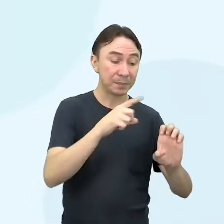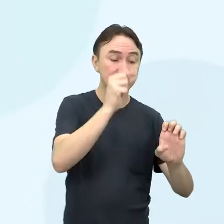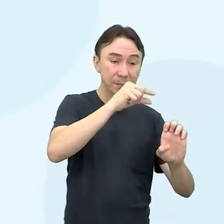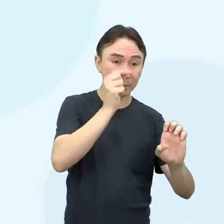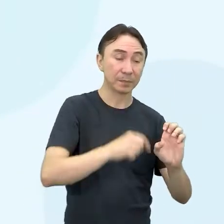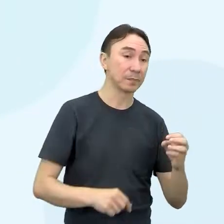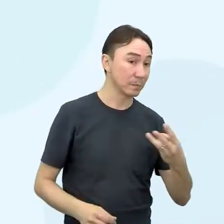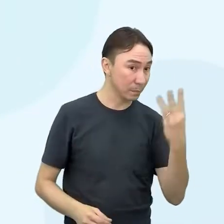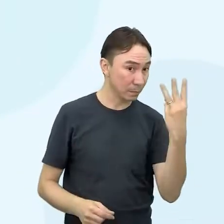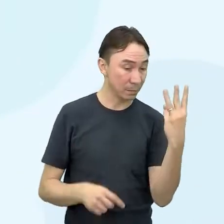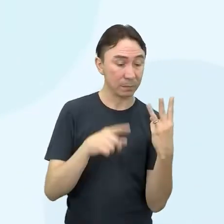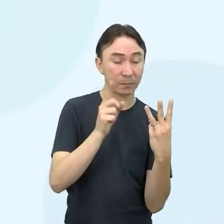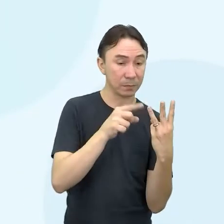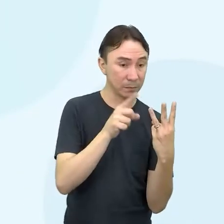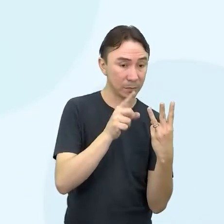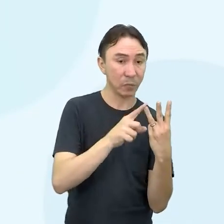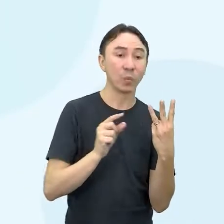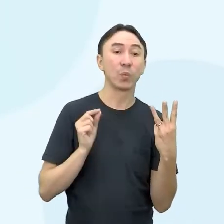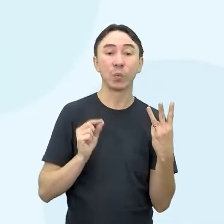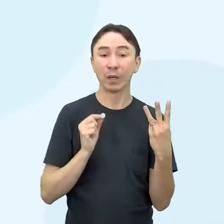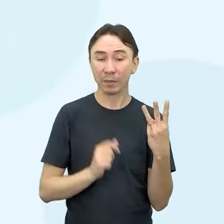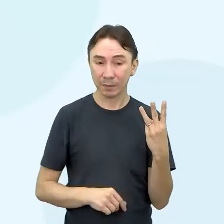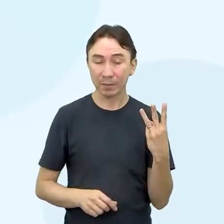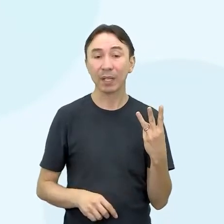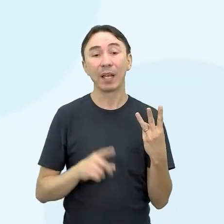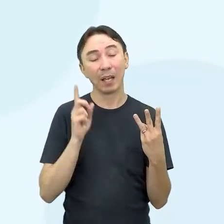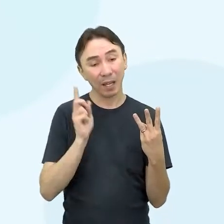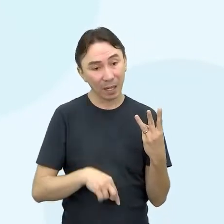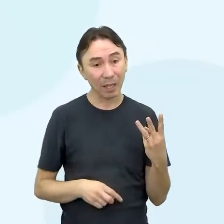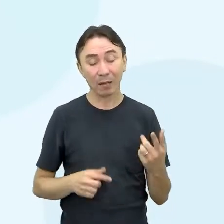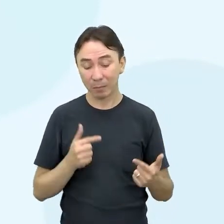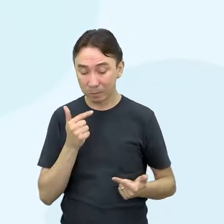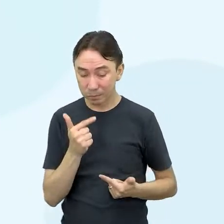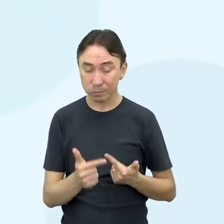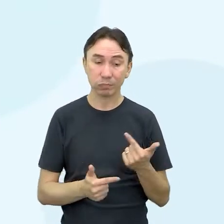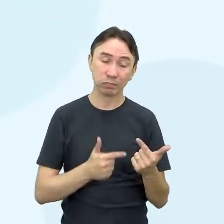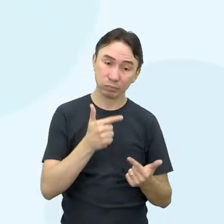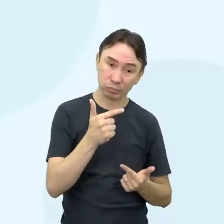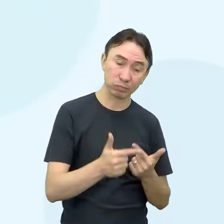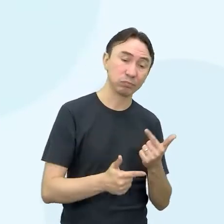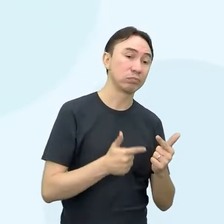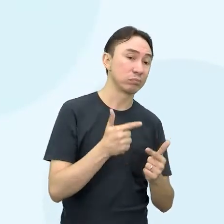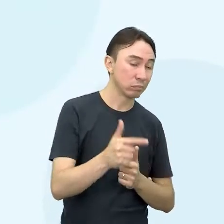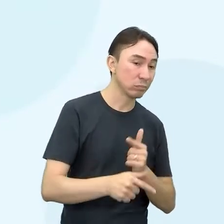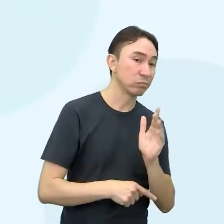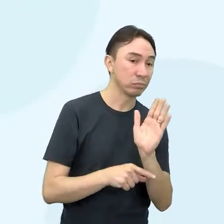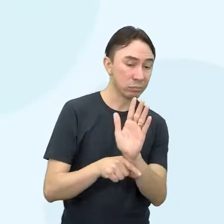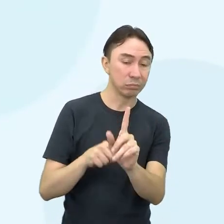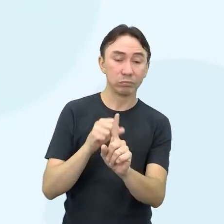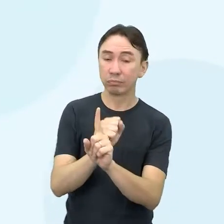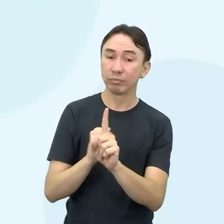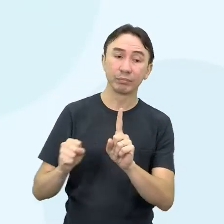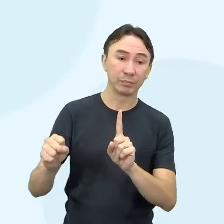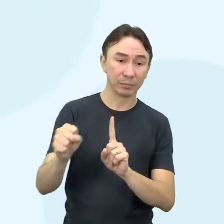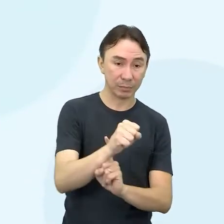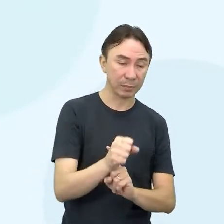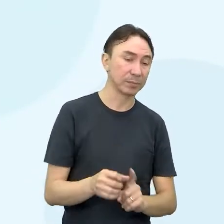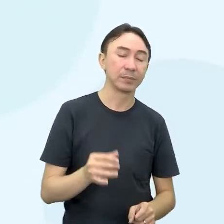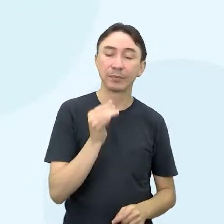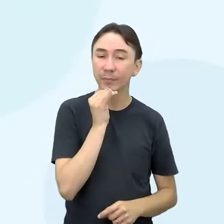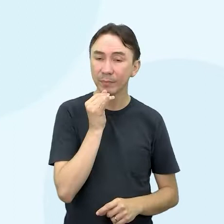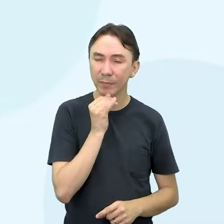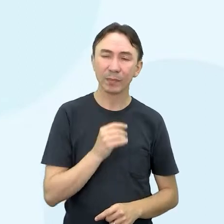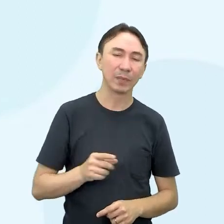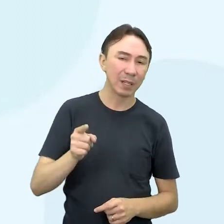tipo de empreendimento é o serviço social. A assistência social é uma resposta a um problema social